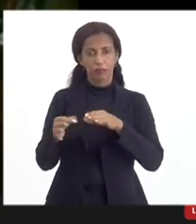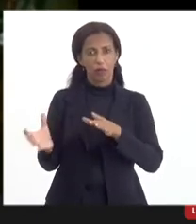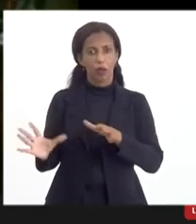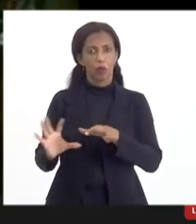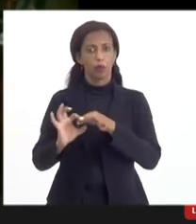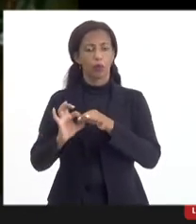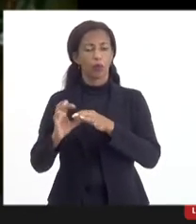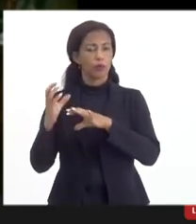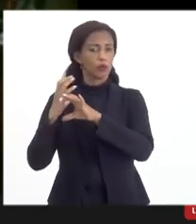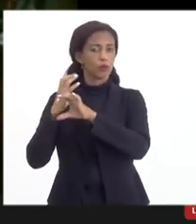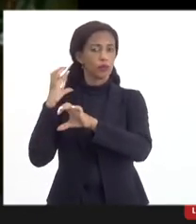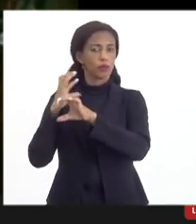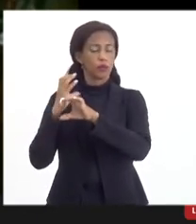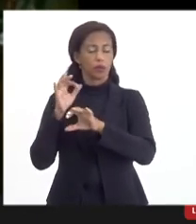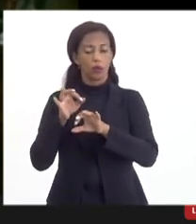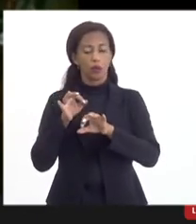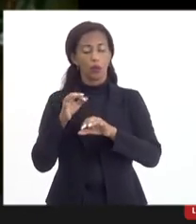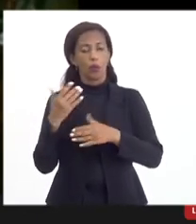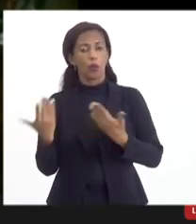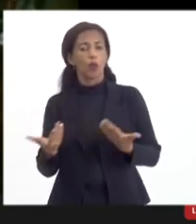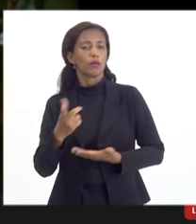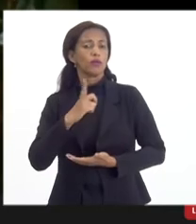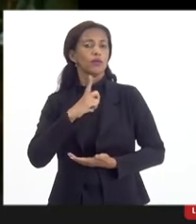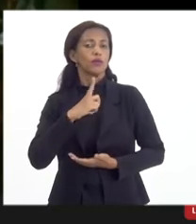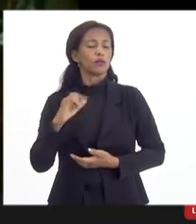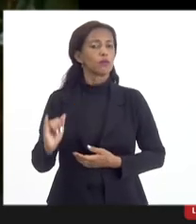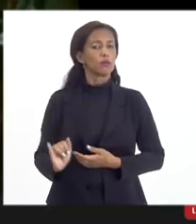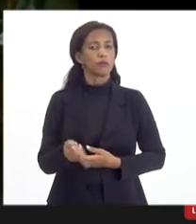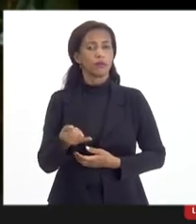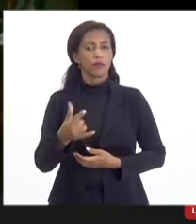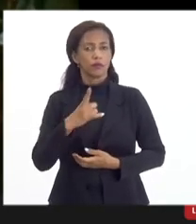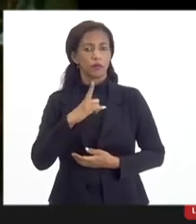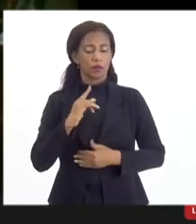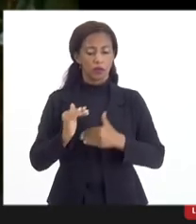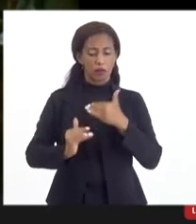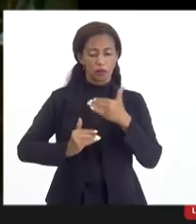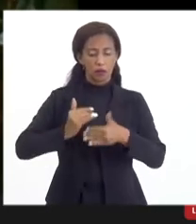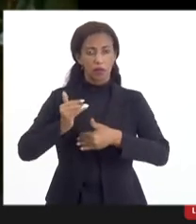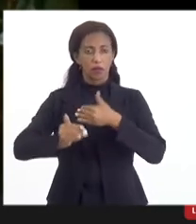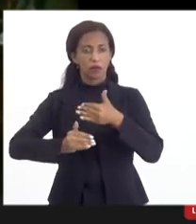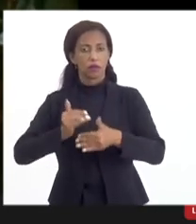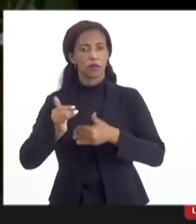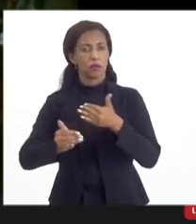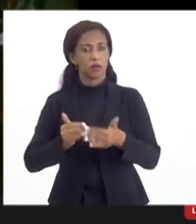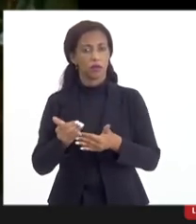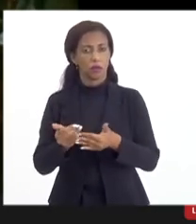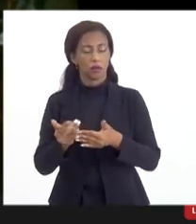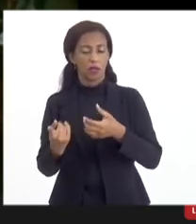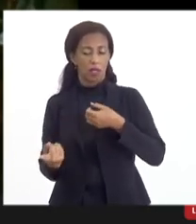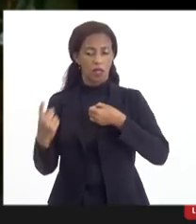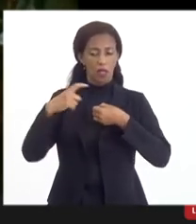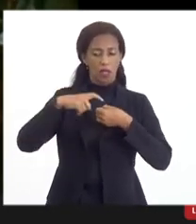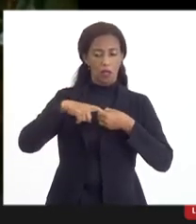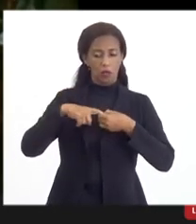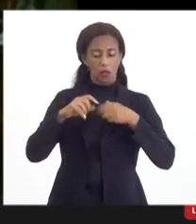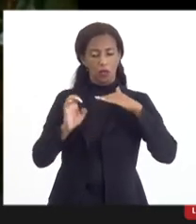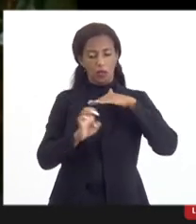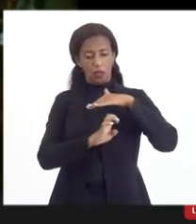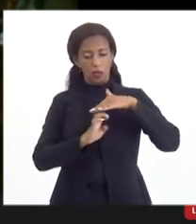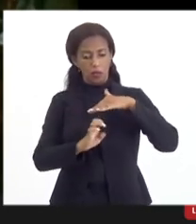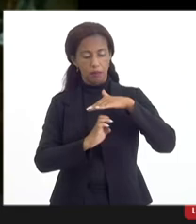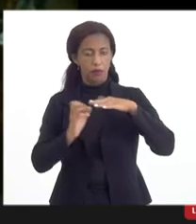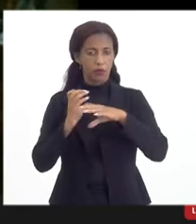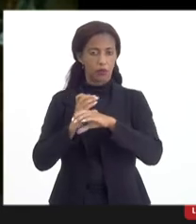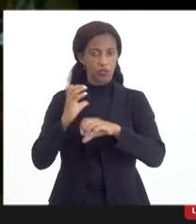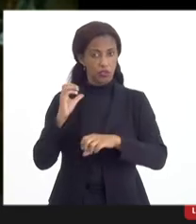então, na medida em que você tem a possibilidade de desenvolver e retomar as empresas de engenharia